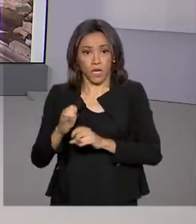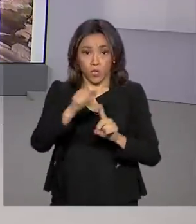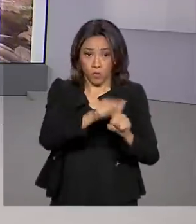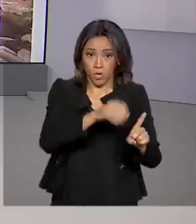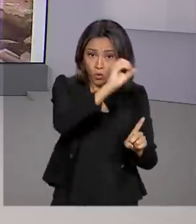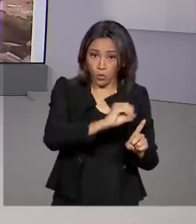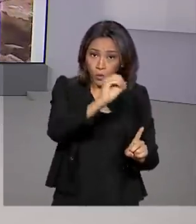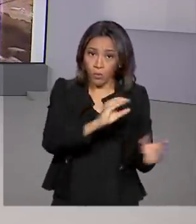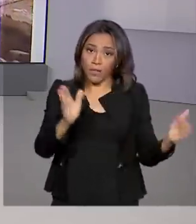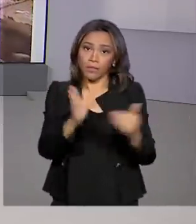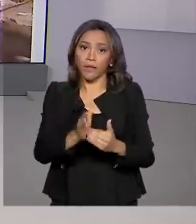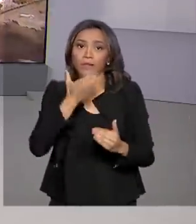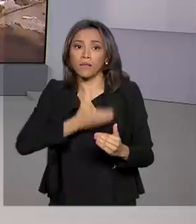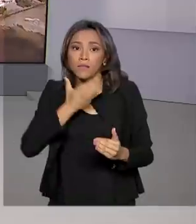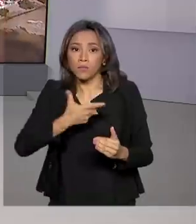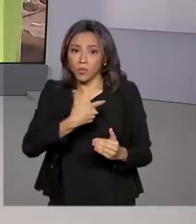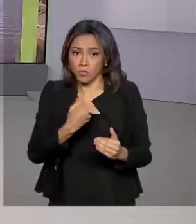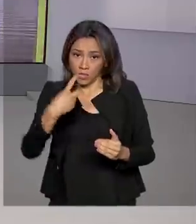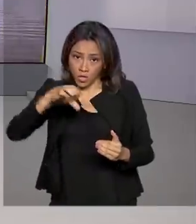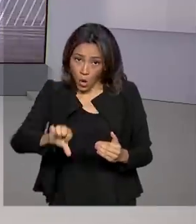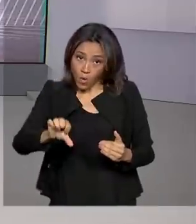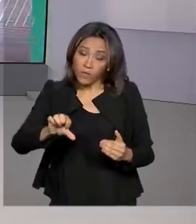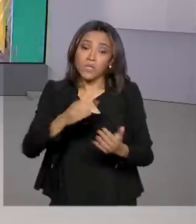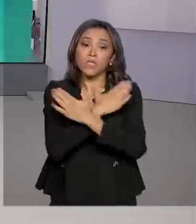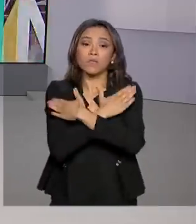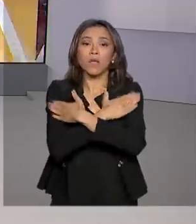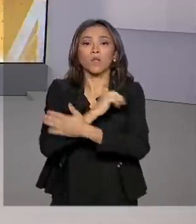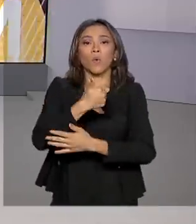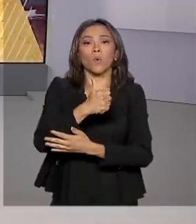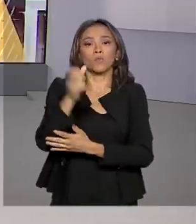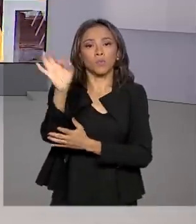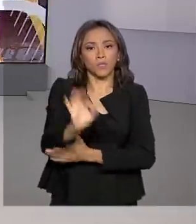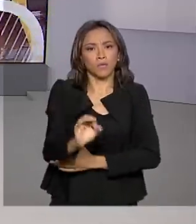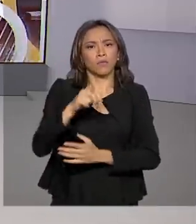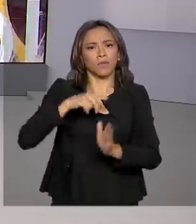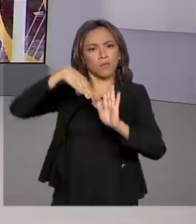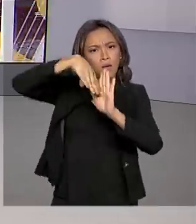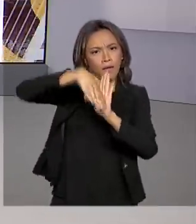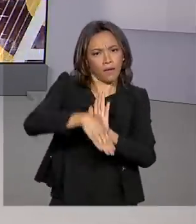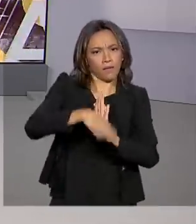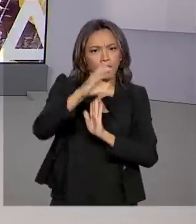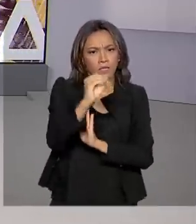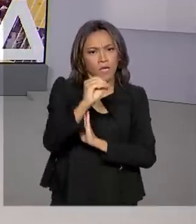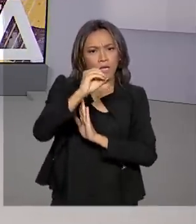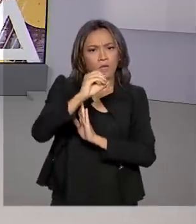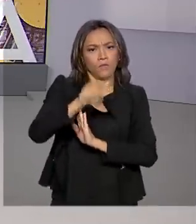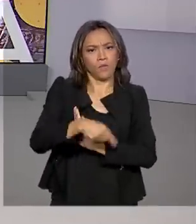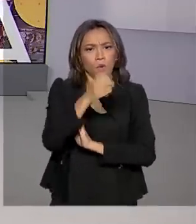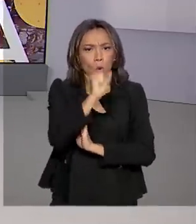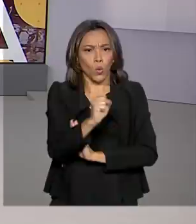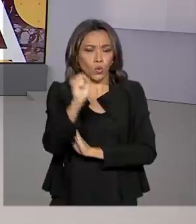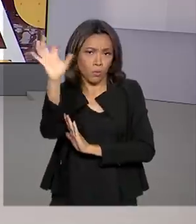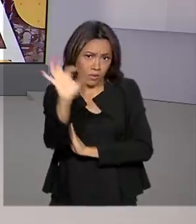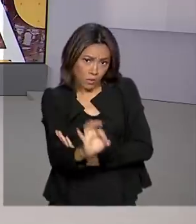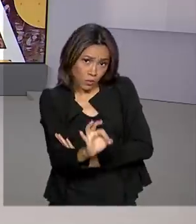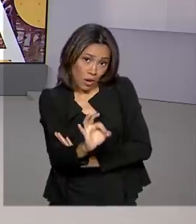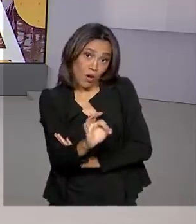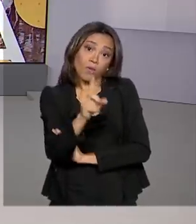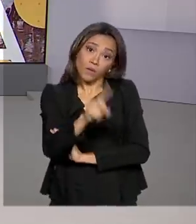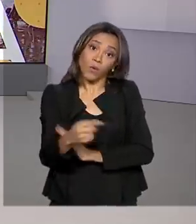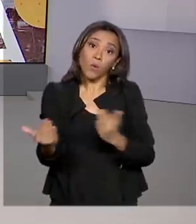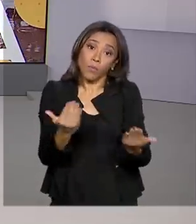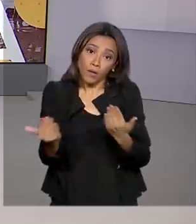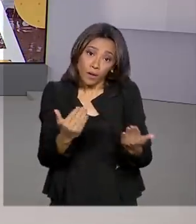2019, a desocupação ficou em 11%, uma queda de 0,8 ponto percentual em relação ao